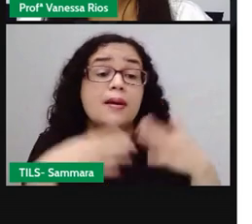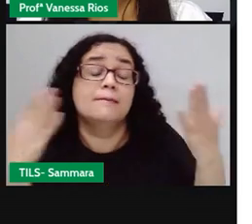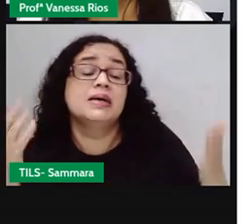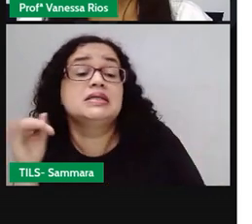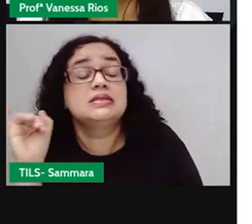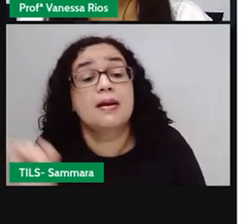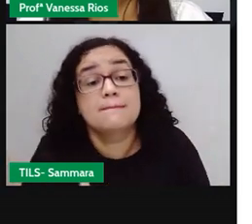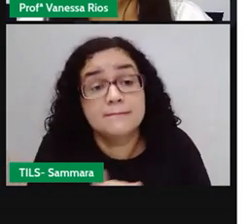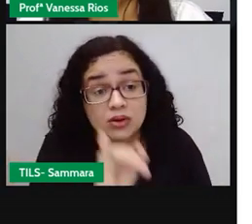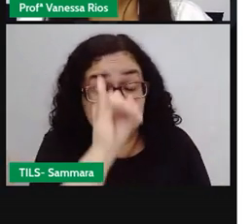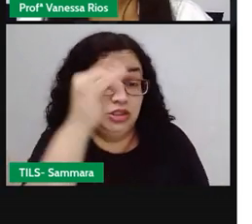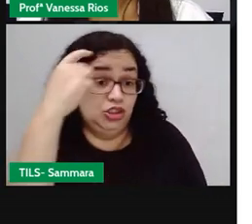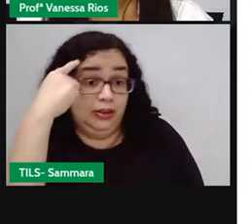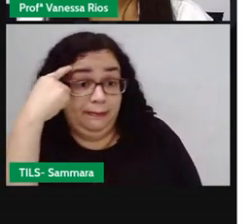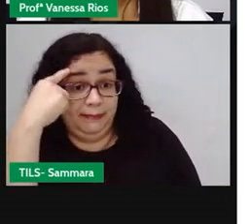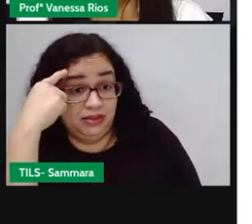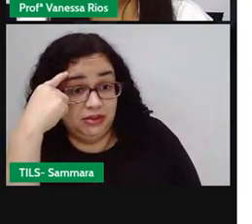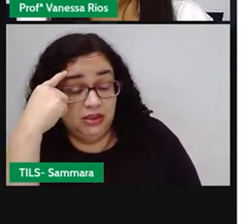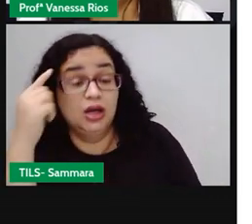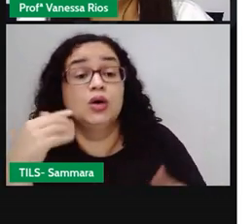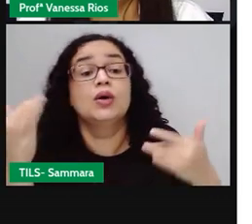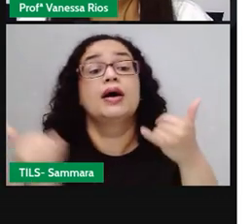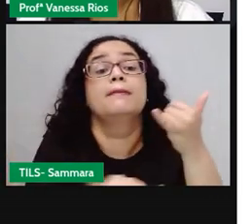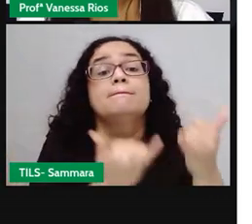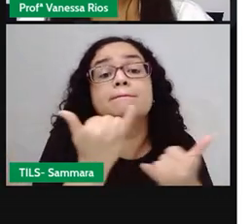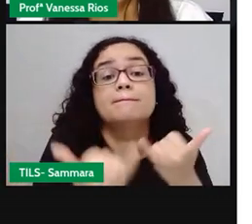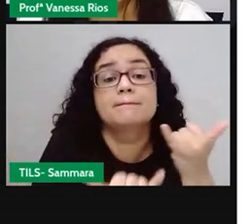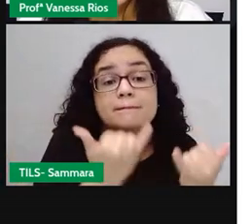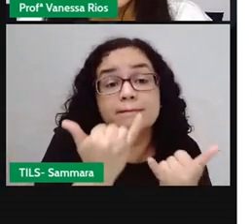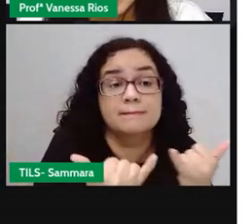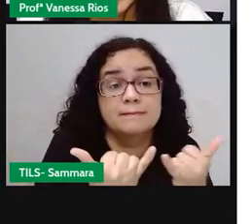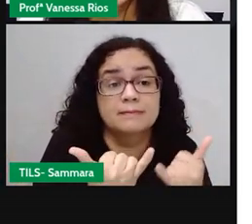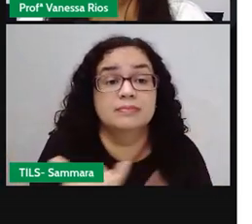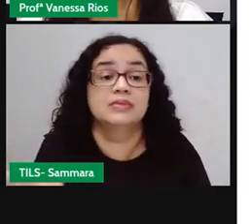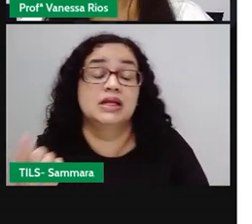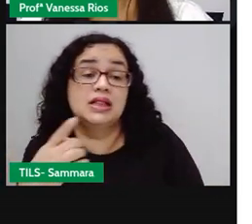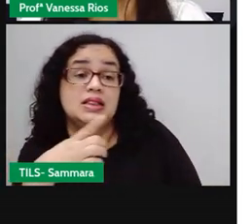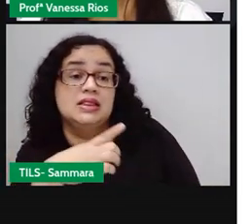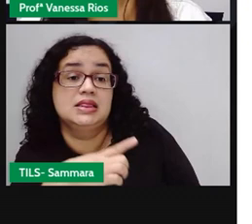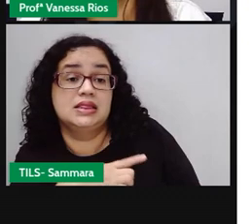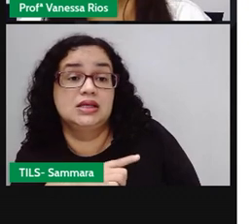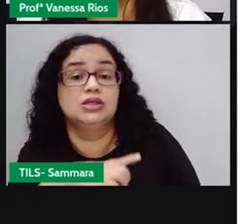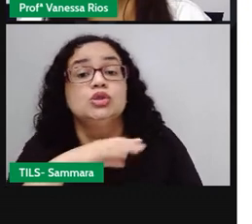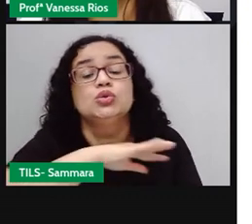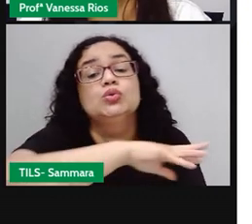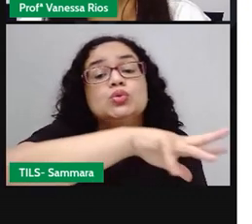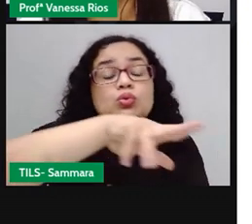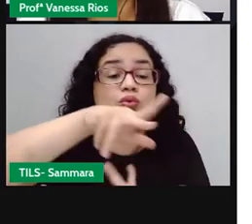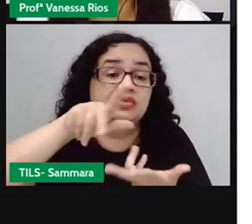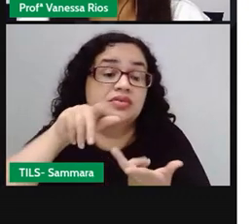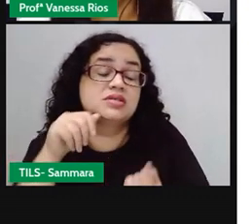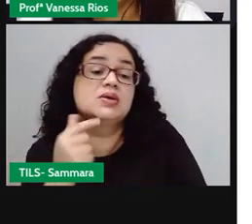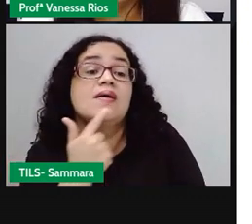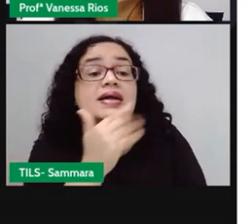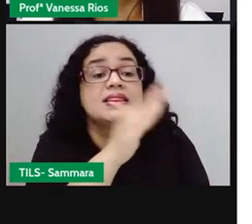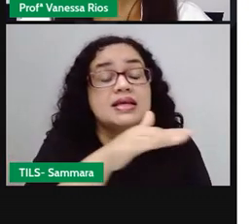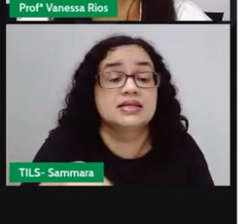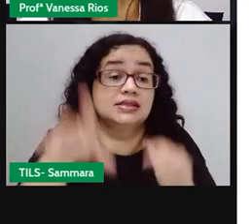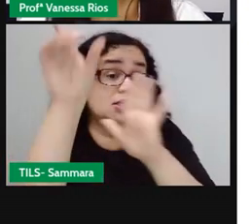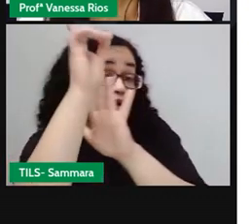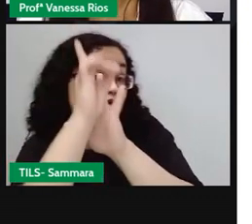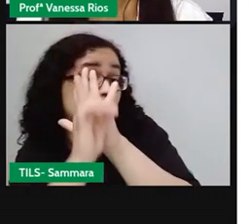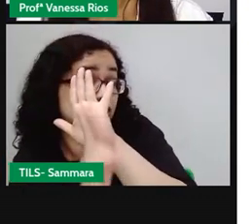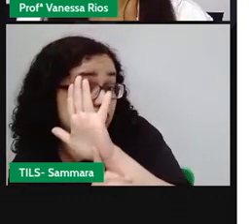muito interessante pensar, porque as brincadeiras, elas fazem parte do universo da criança. E é um direito da